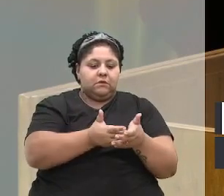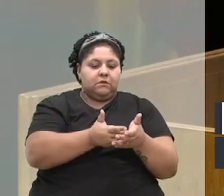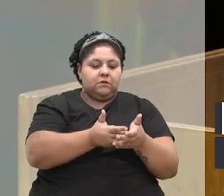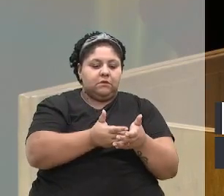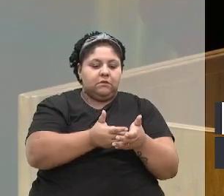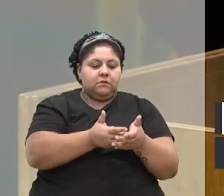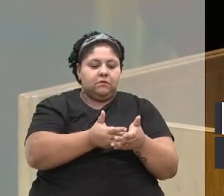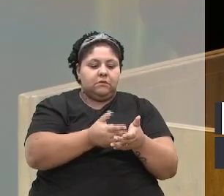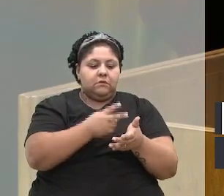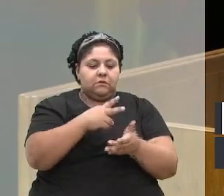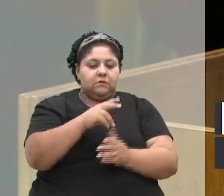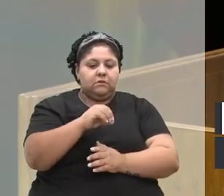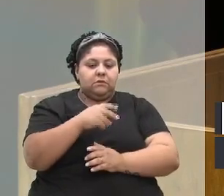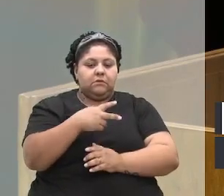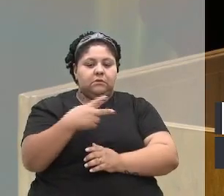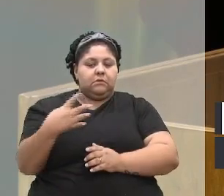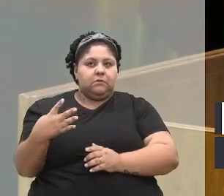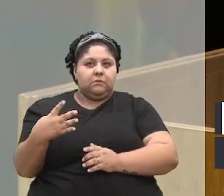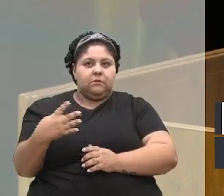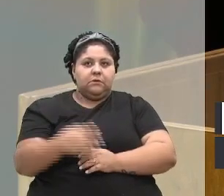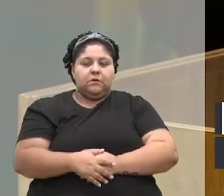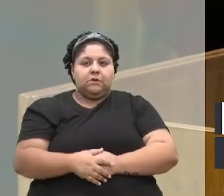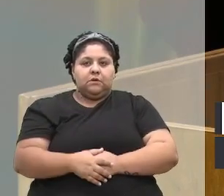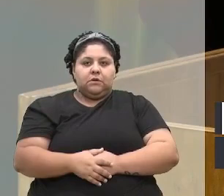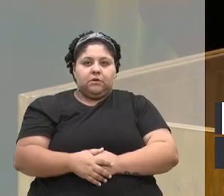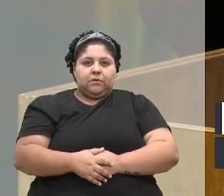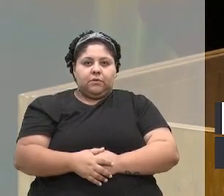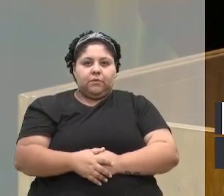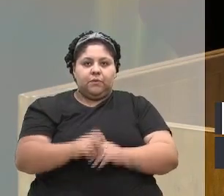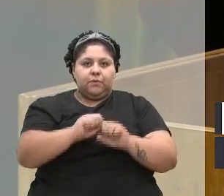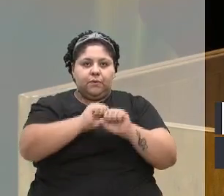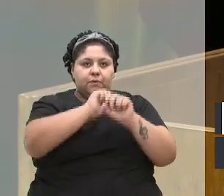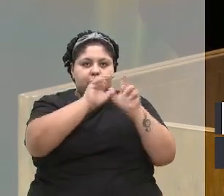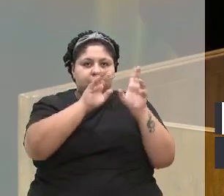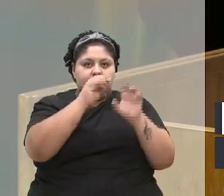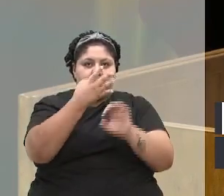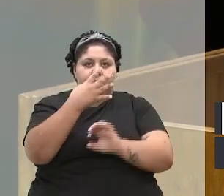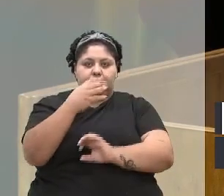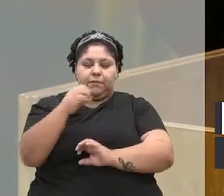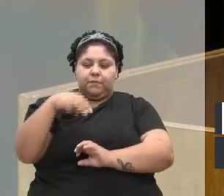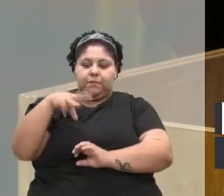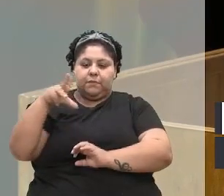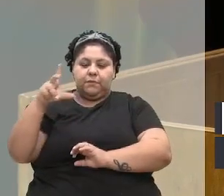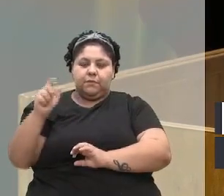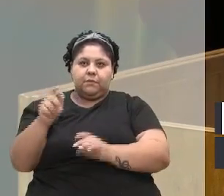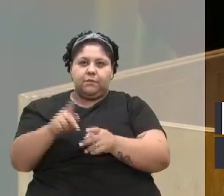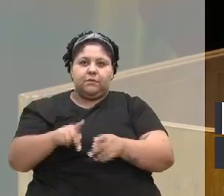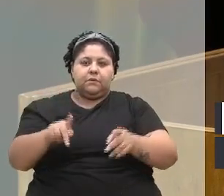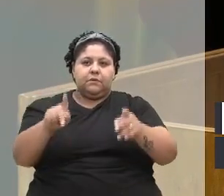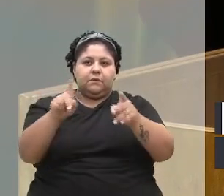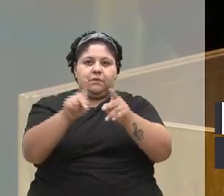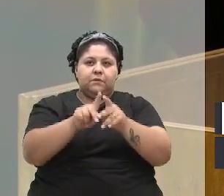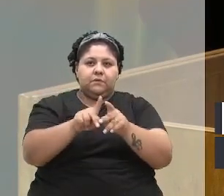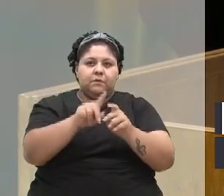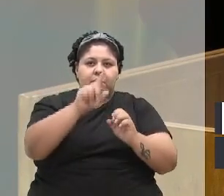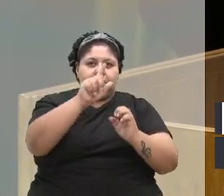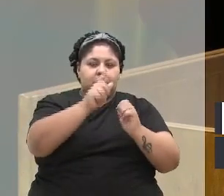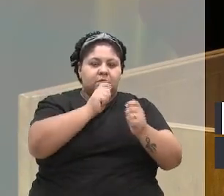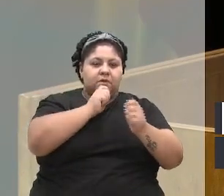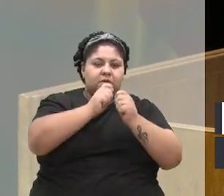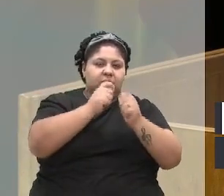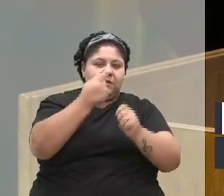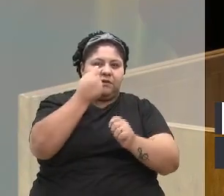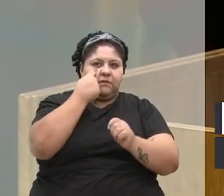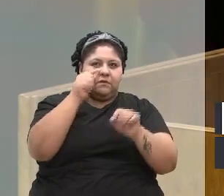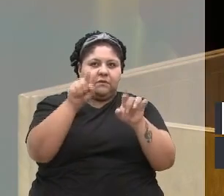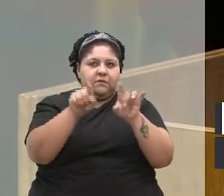2024. E fique bem claro que esses 40 milhões, população caxiense, imprensa que está nos assistindo,